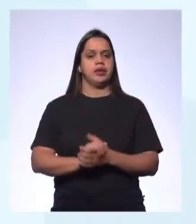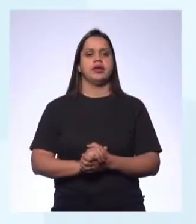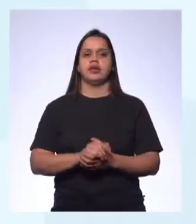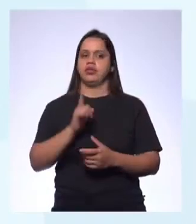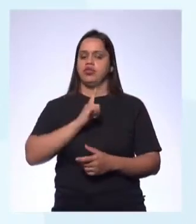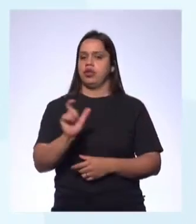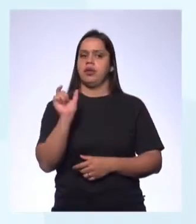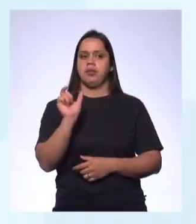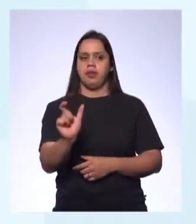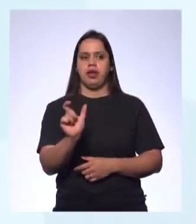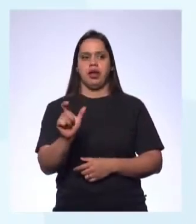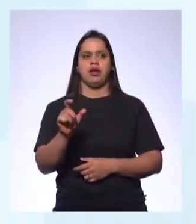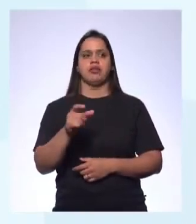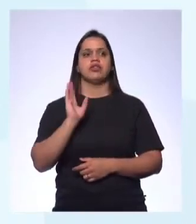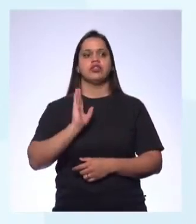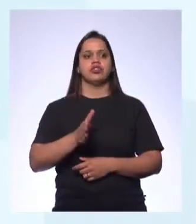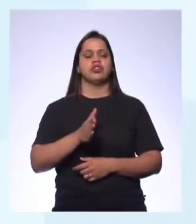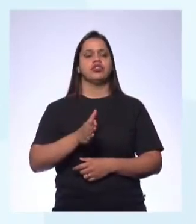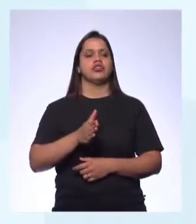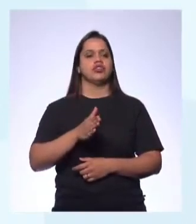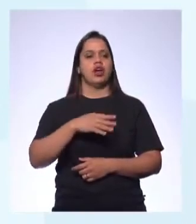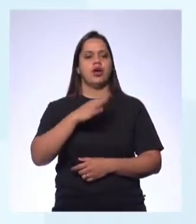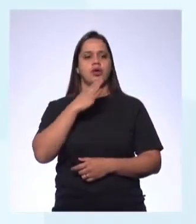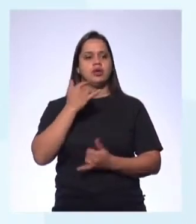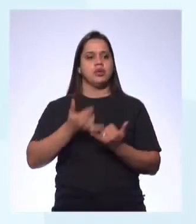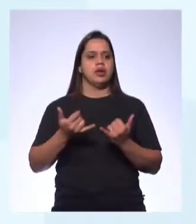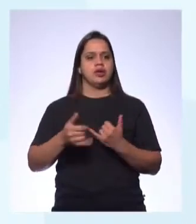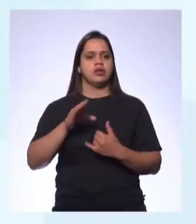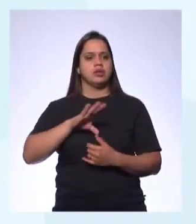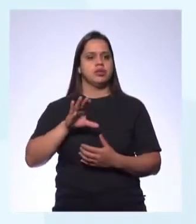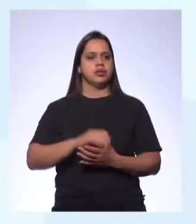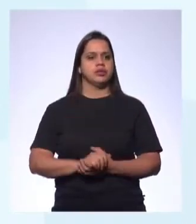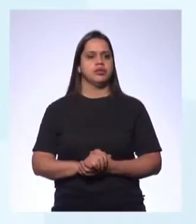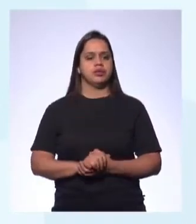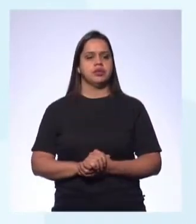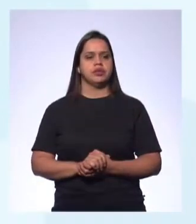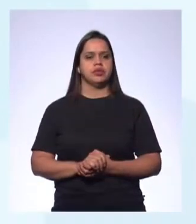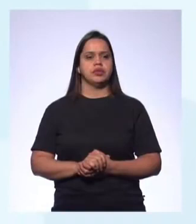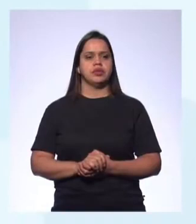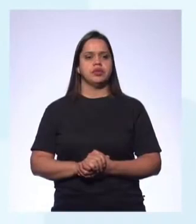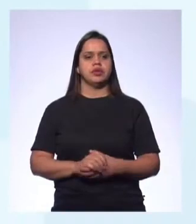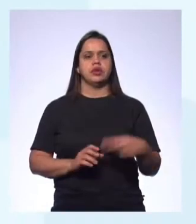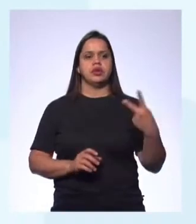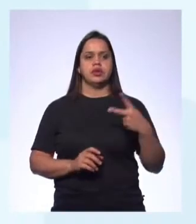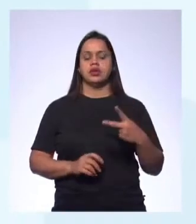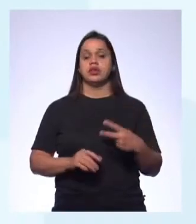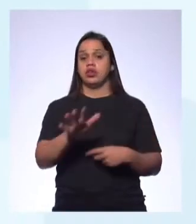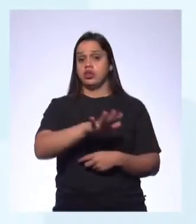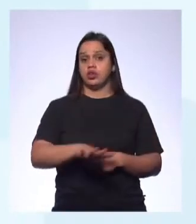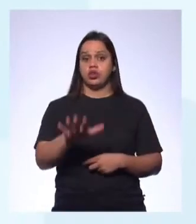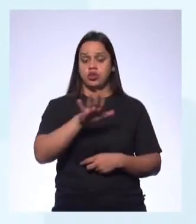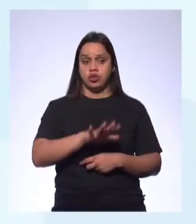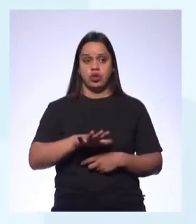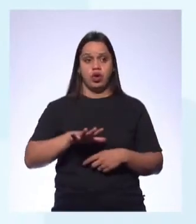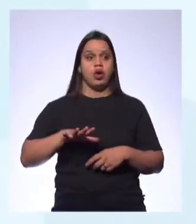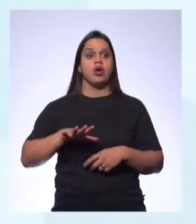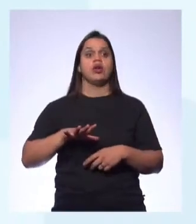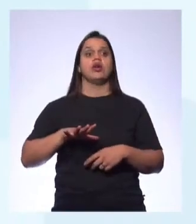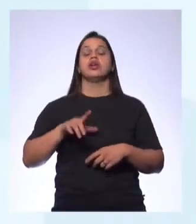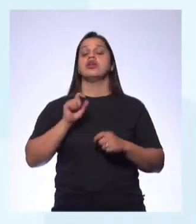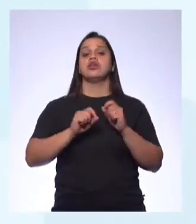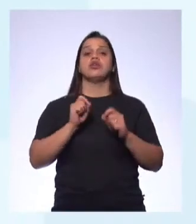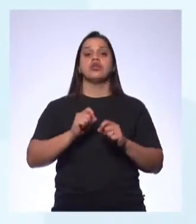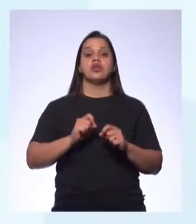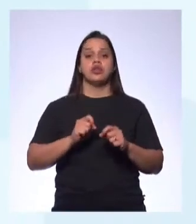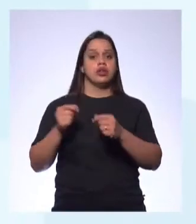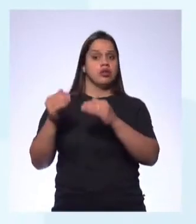palavra growth of the cities no texto. A segunda, a ocupação inapropriada das áreas aumenta